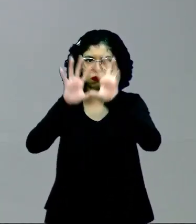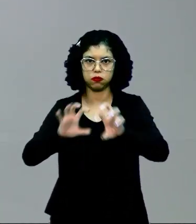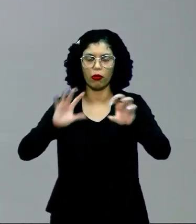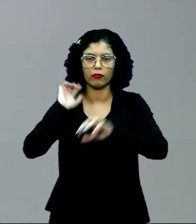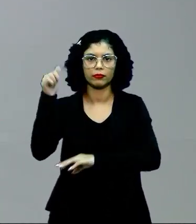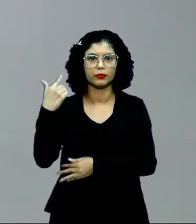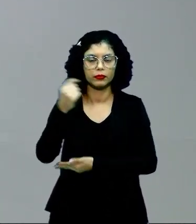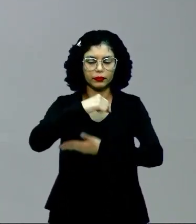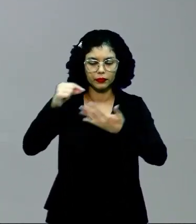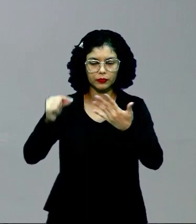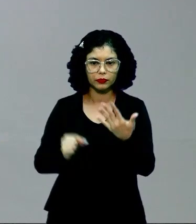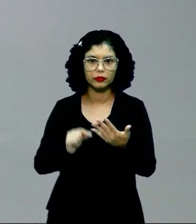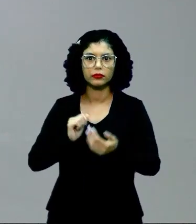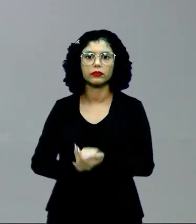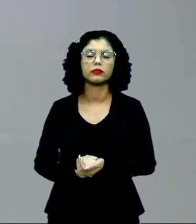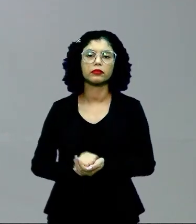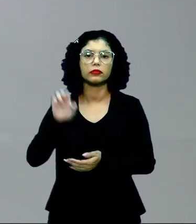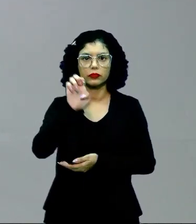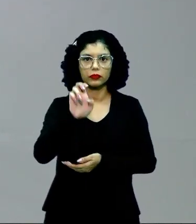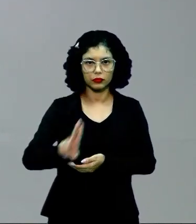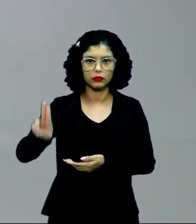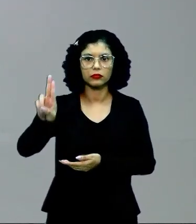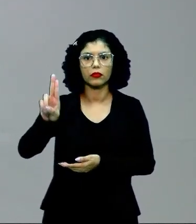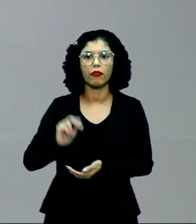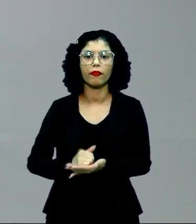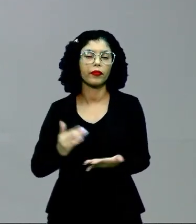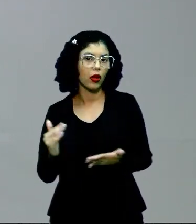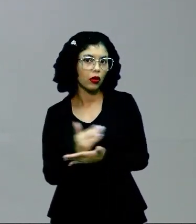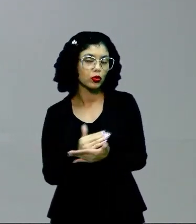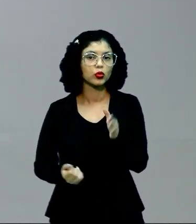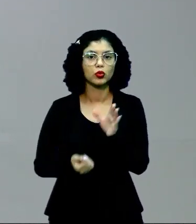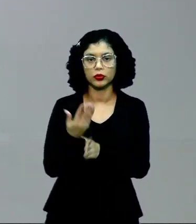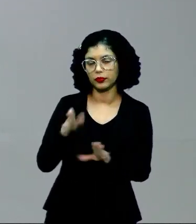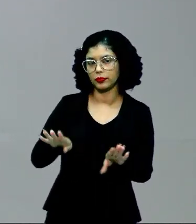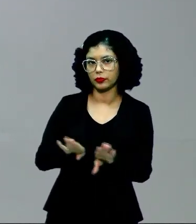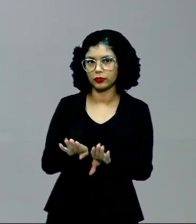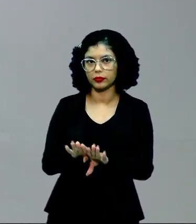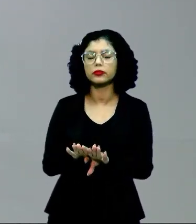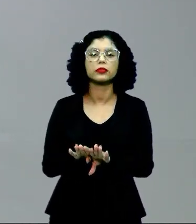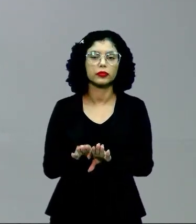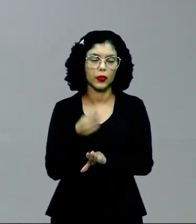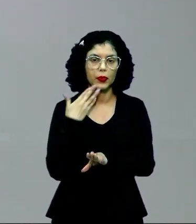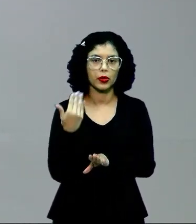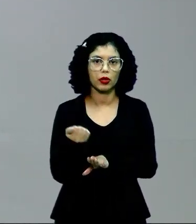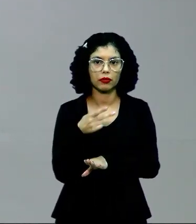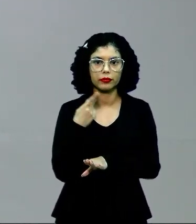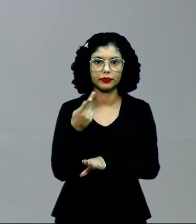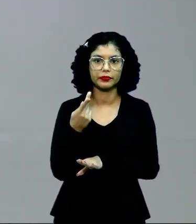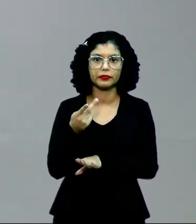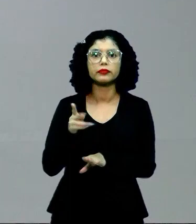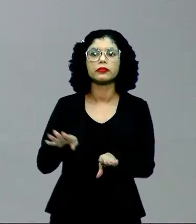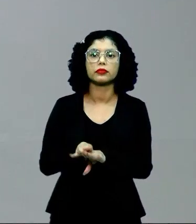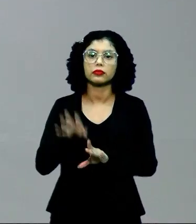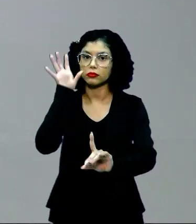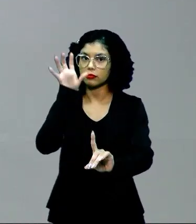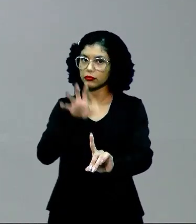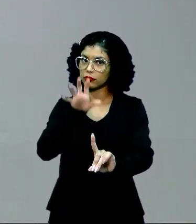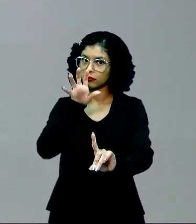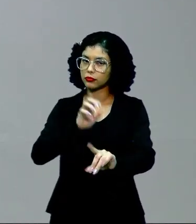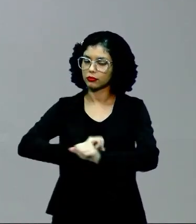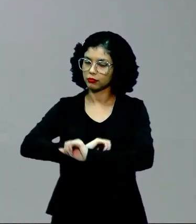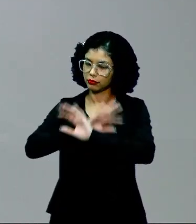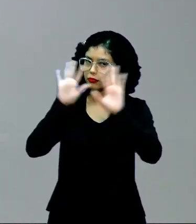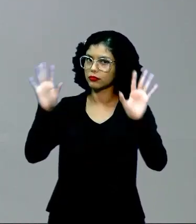acontecendo na Europa, algumas criações estão acontecendo na Europa, melhor dizendo, e isso vai influenciar,